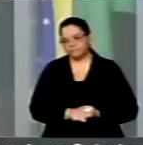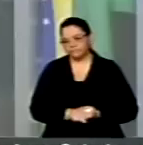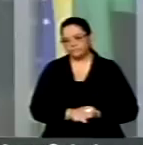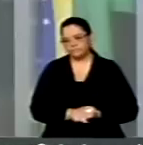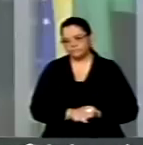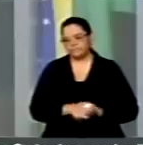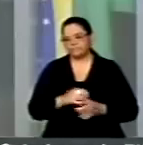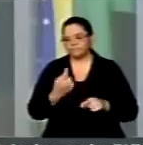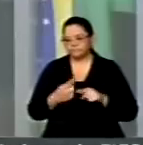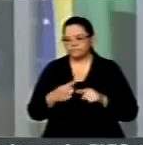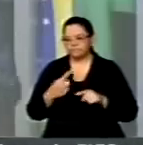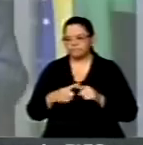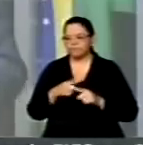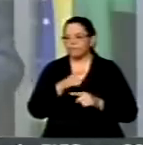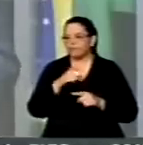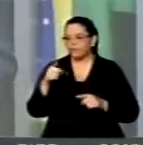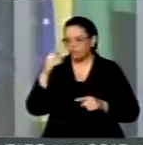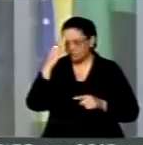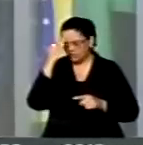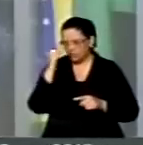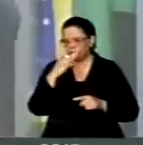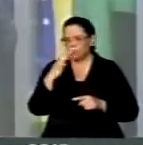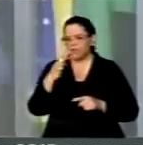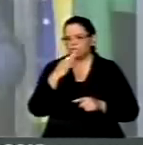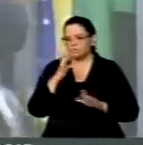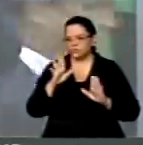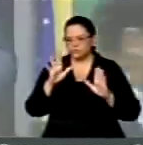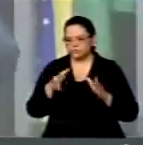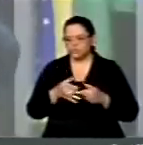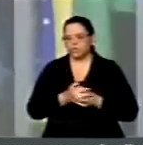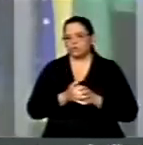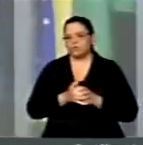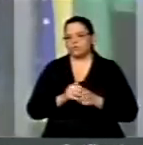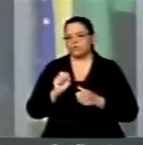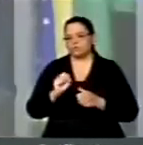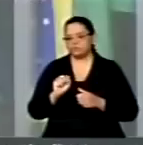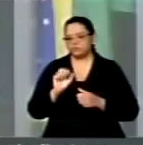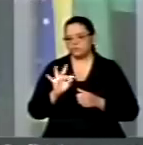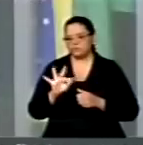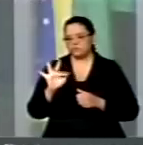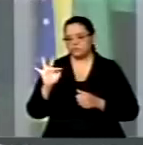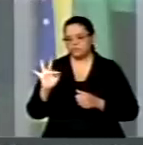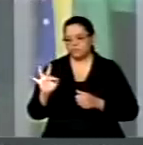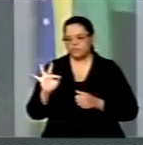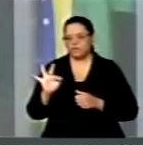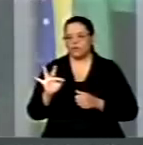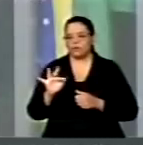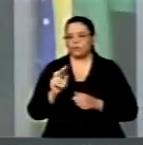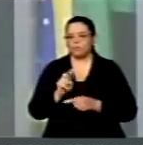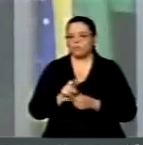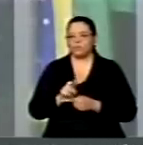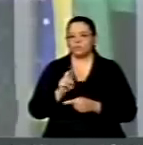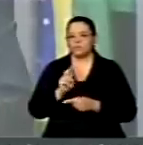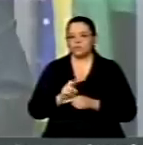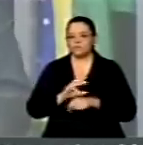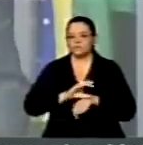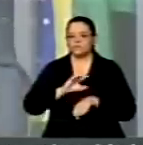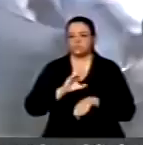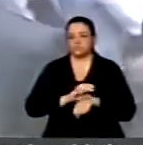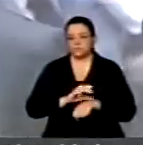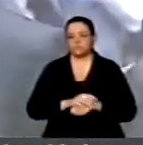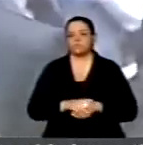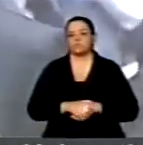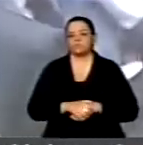conhecimento de todos neste país. E que o Supremo Tribunal Federal, o guardião da Constituição,